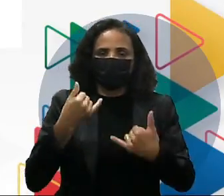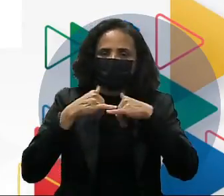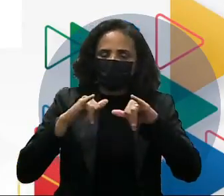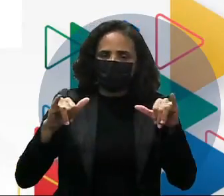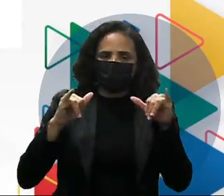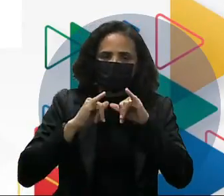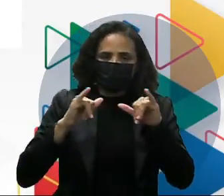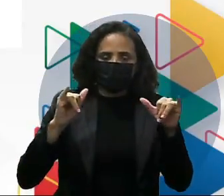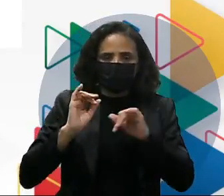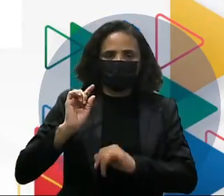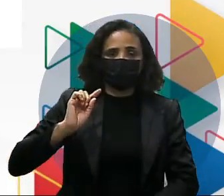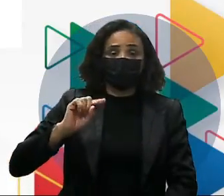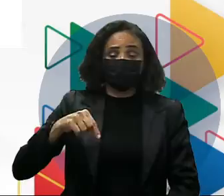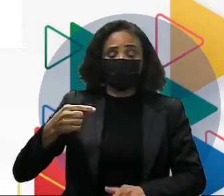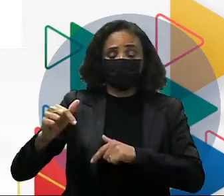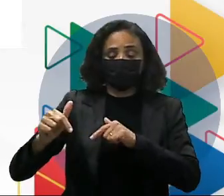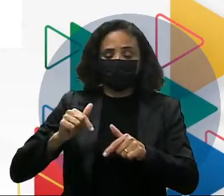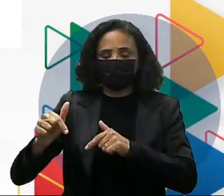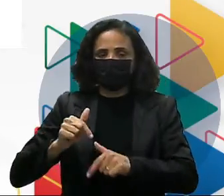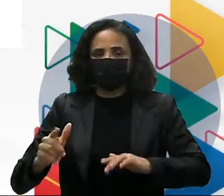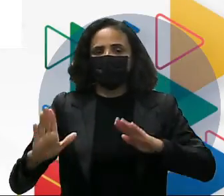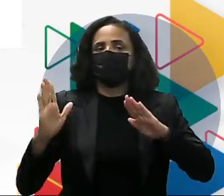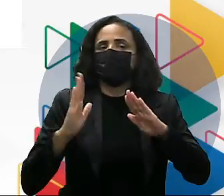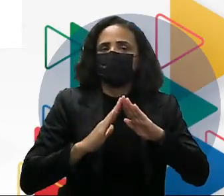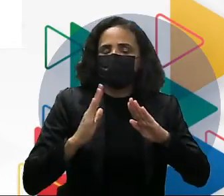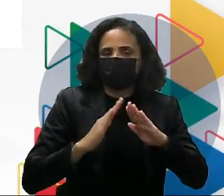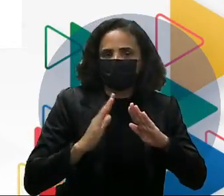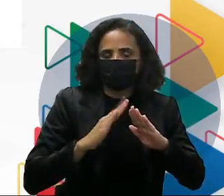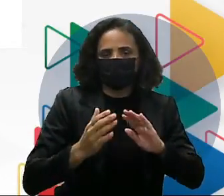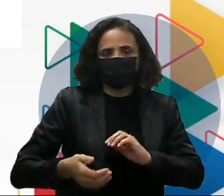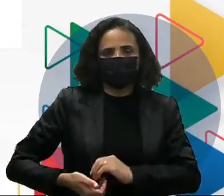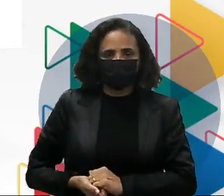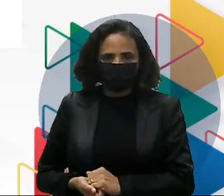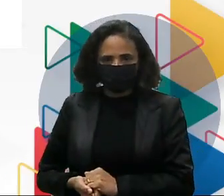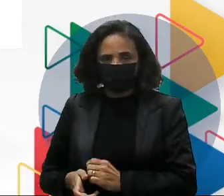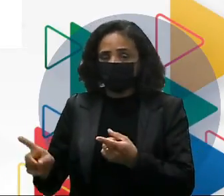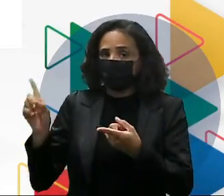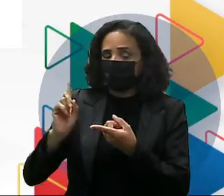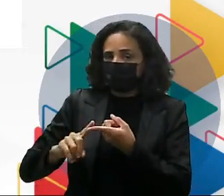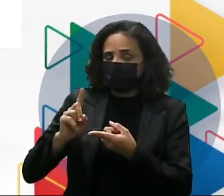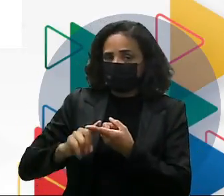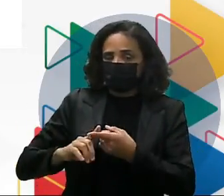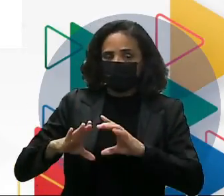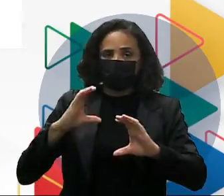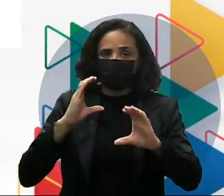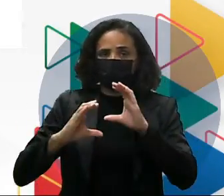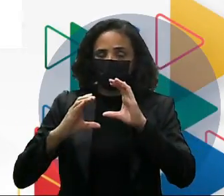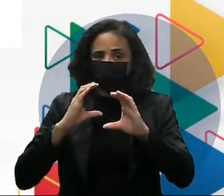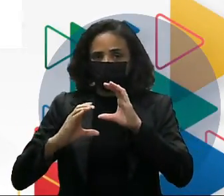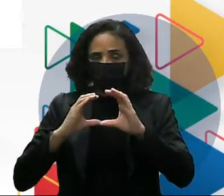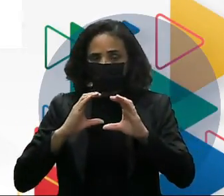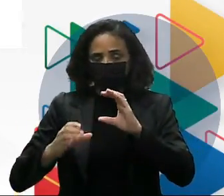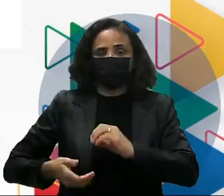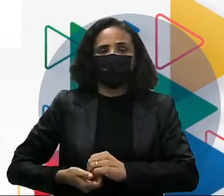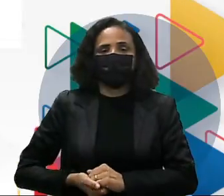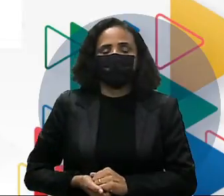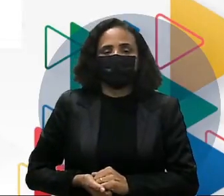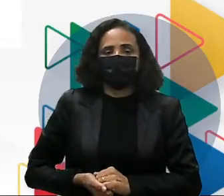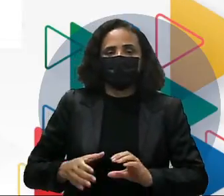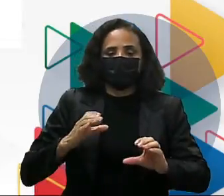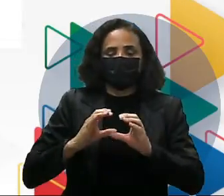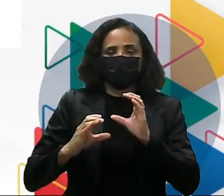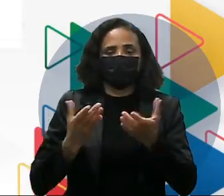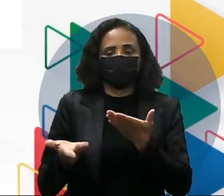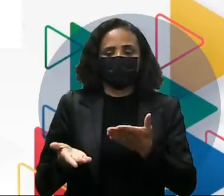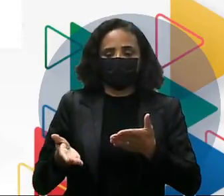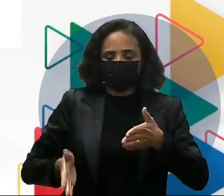ele vai trabalhar em casa. Também comunicando que o chatbot, que deve provavelmente ser um robô